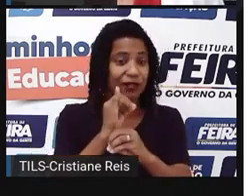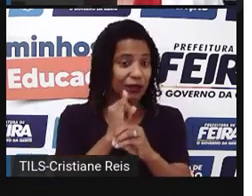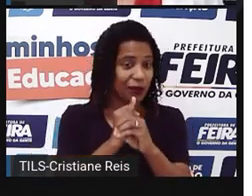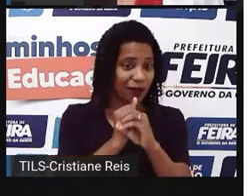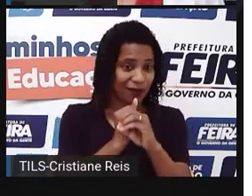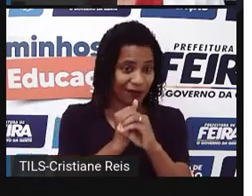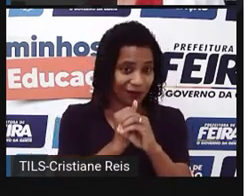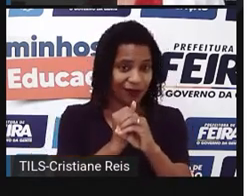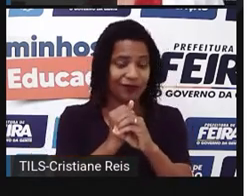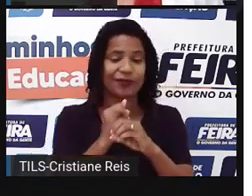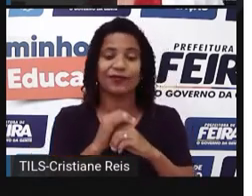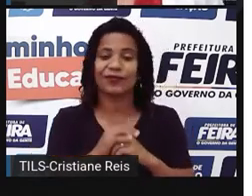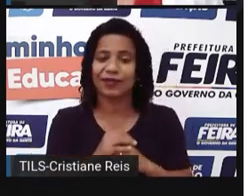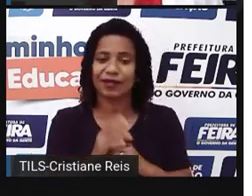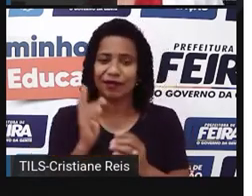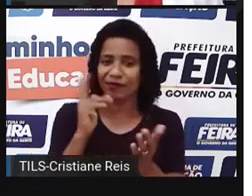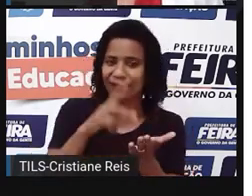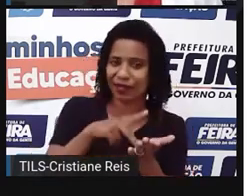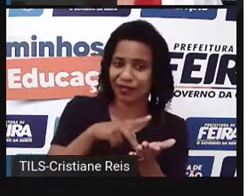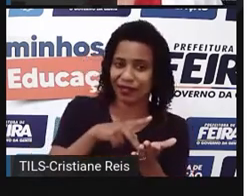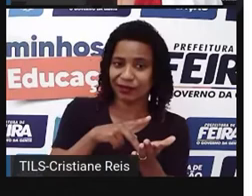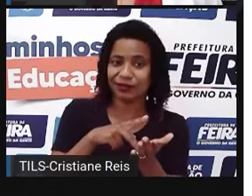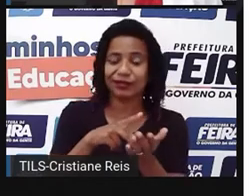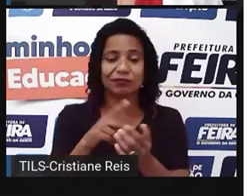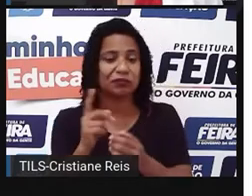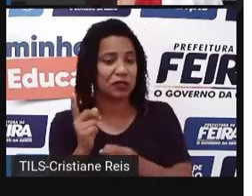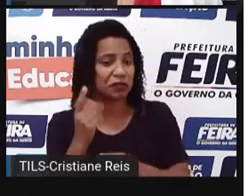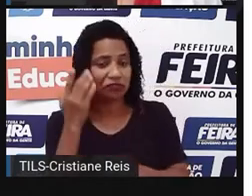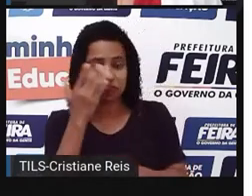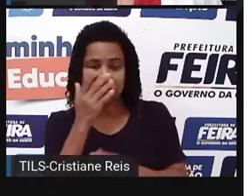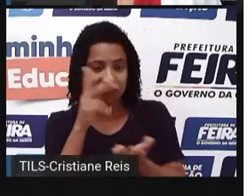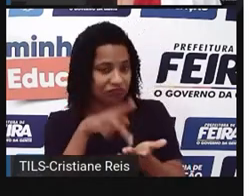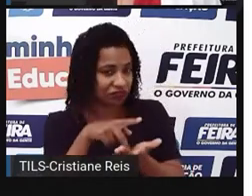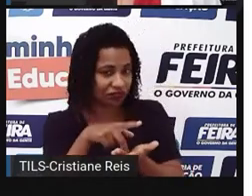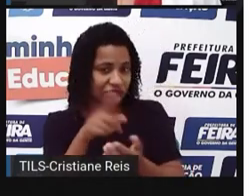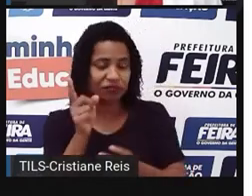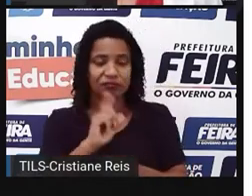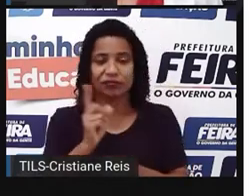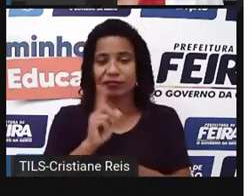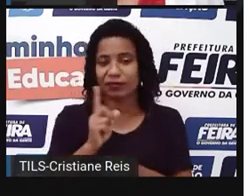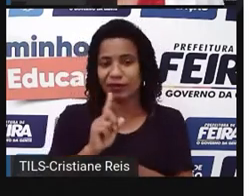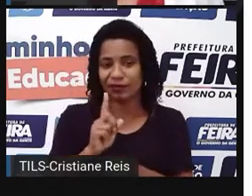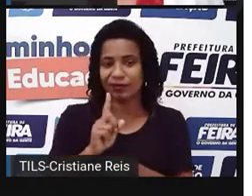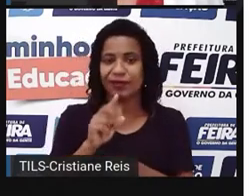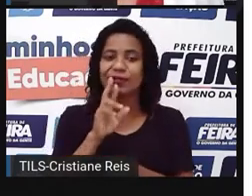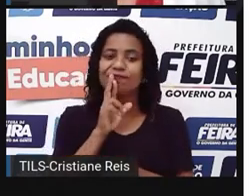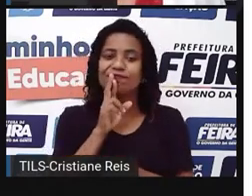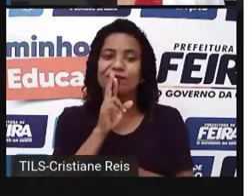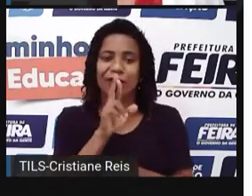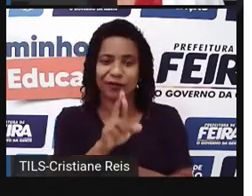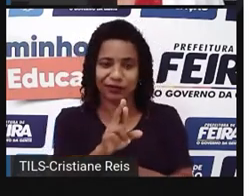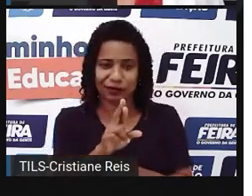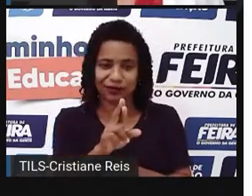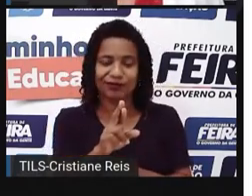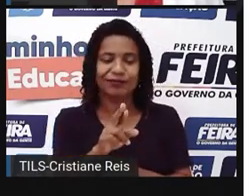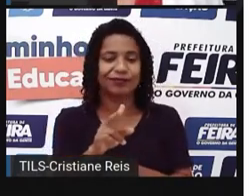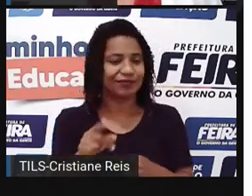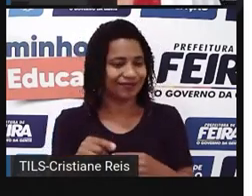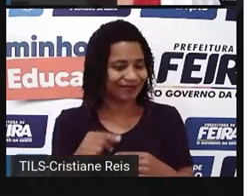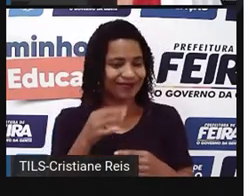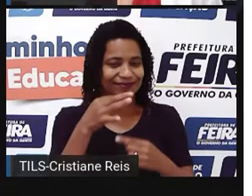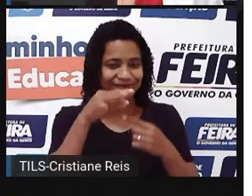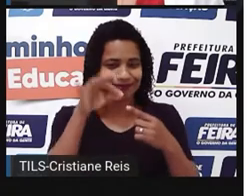irreal. Good and bad, bom ou mal. Então, a resposta correta é real and fake.